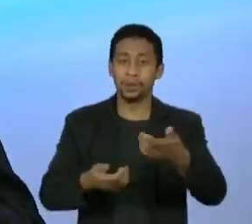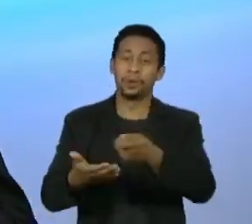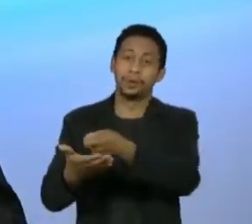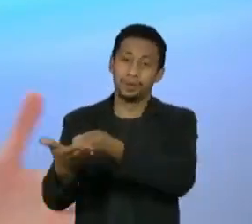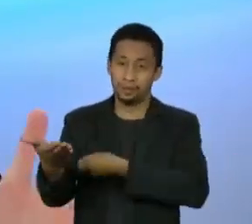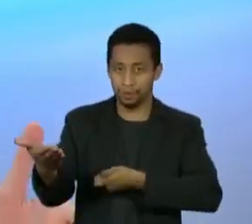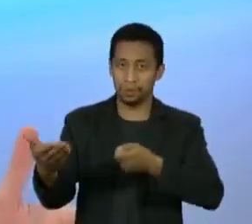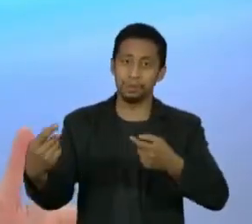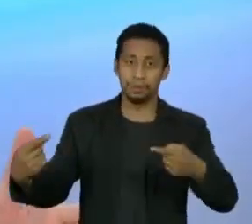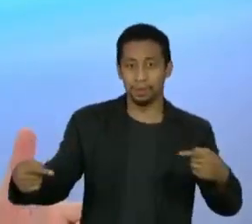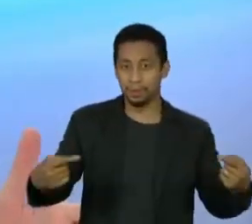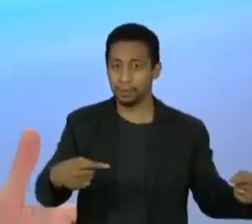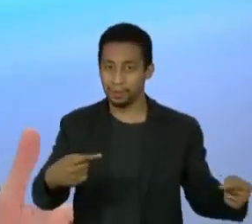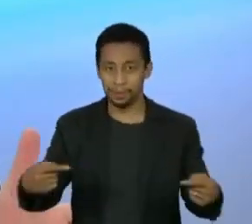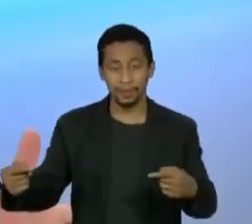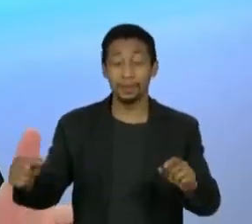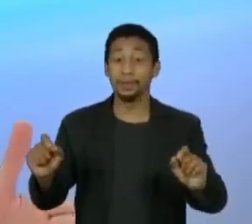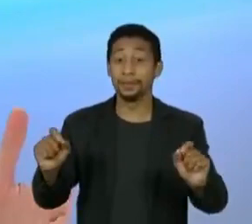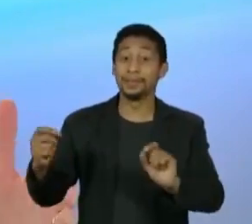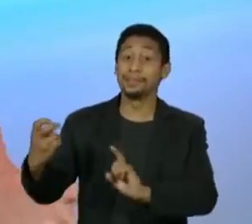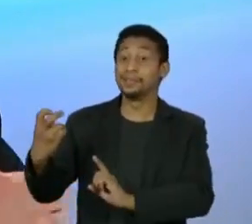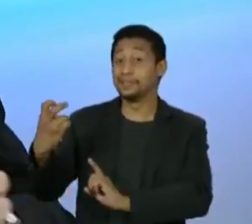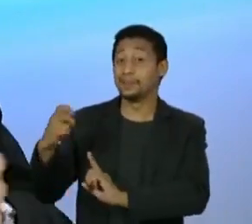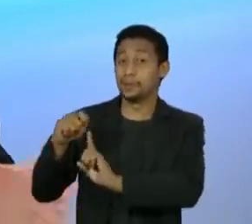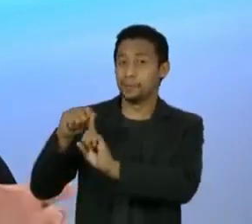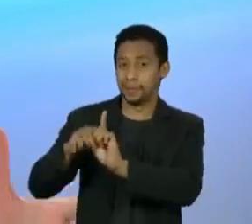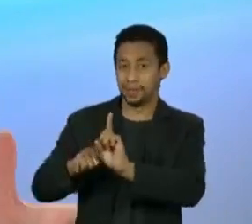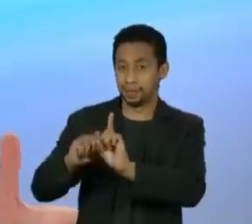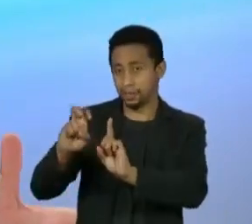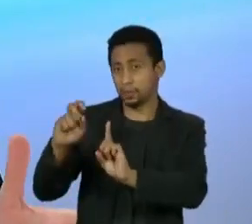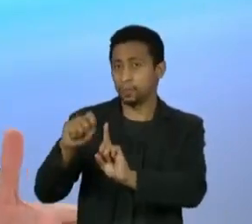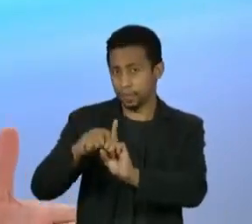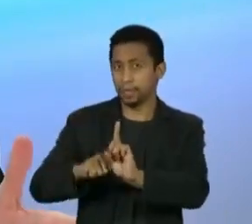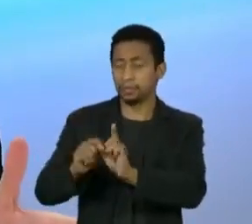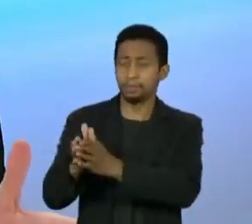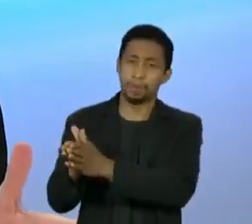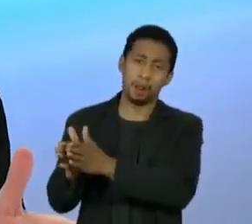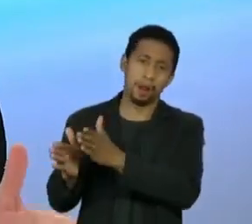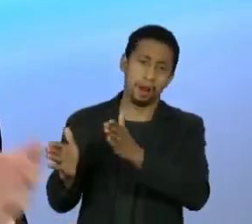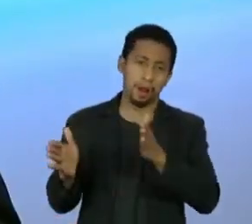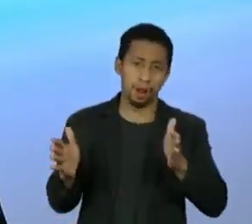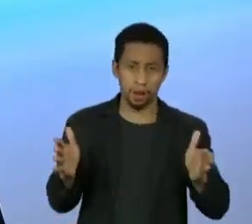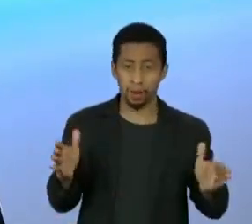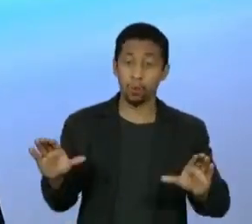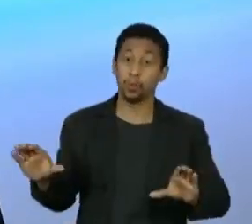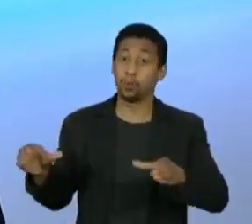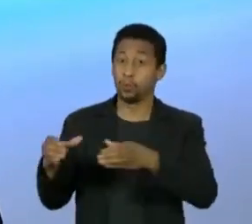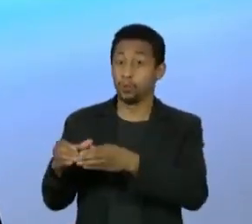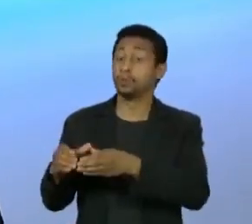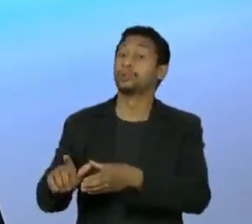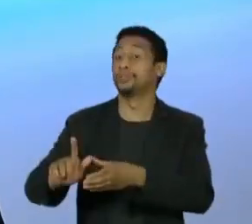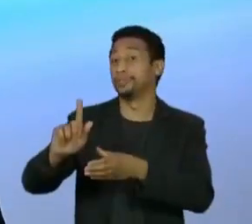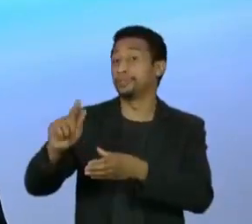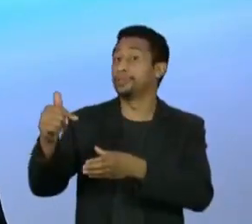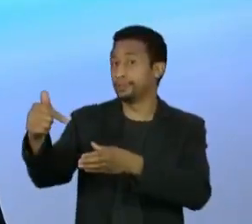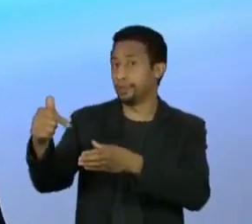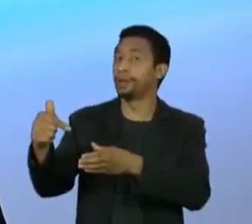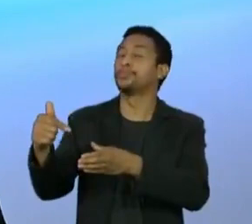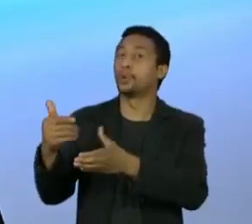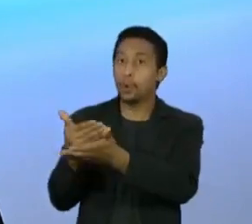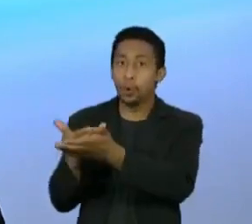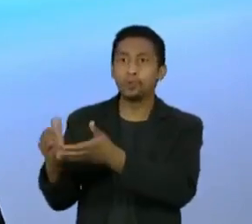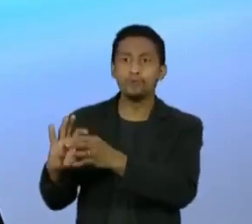trabalho de cinco meses em que houve muita divergência, especialmente no G7. O G7 começou muito unido em torno